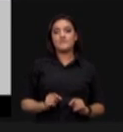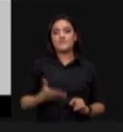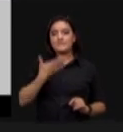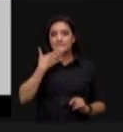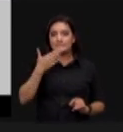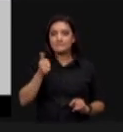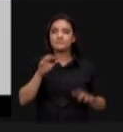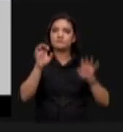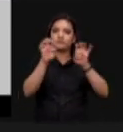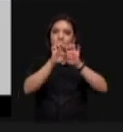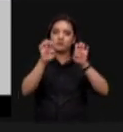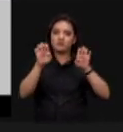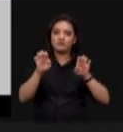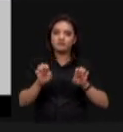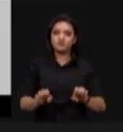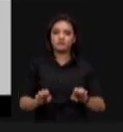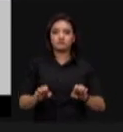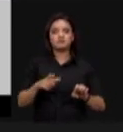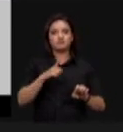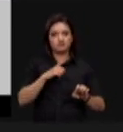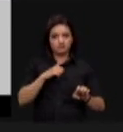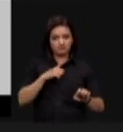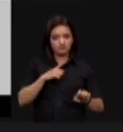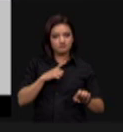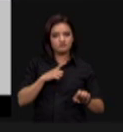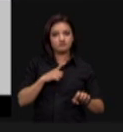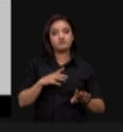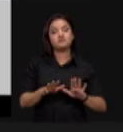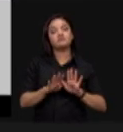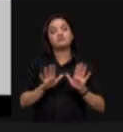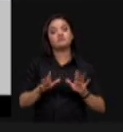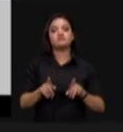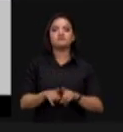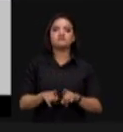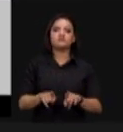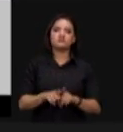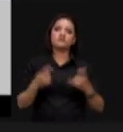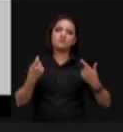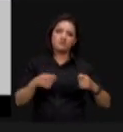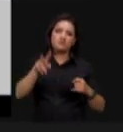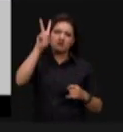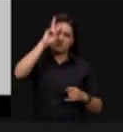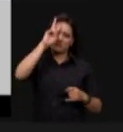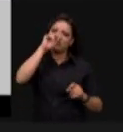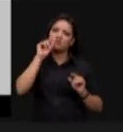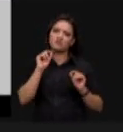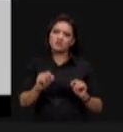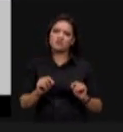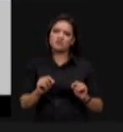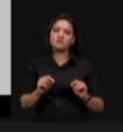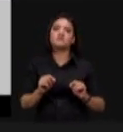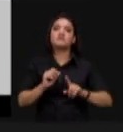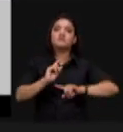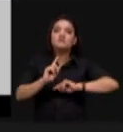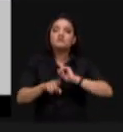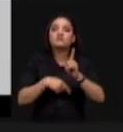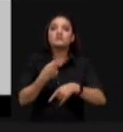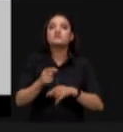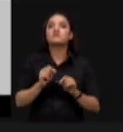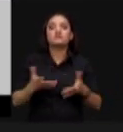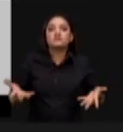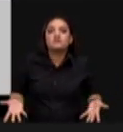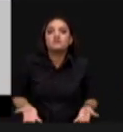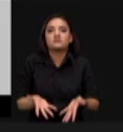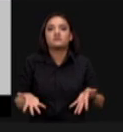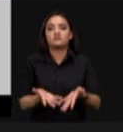estrutura no comando e controle como muitos aqui disseram mas também não podemos esquecer que há o passo seguinte que é o passo de estímulo